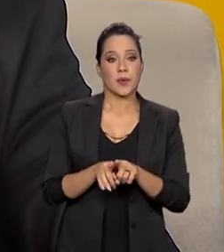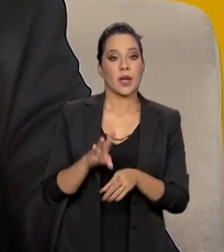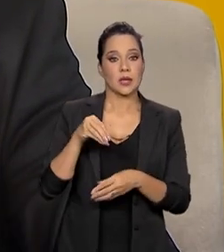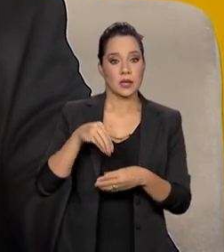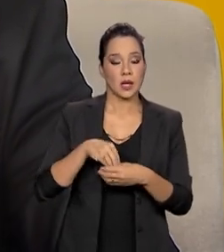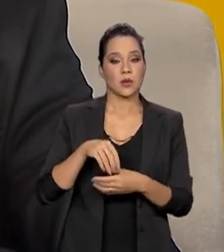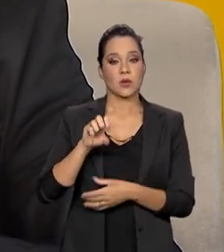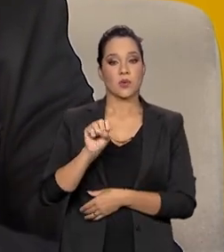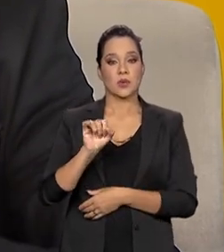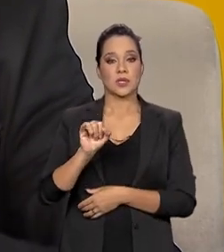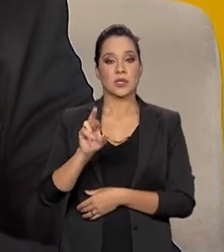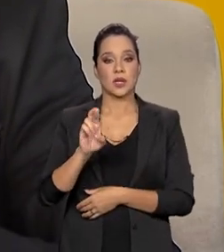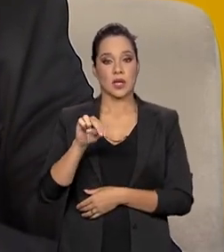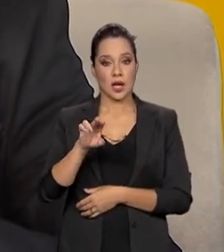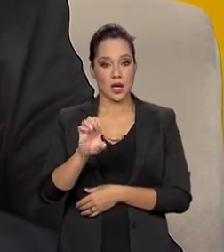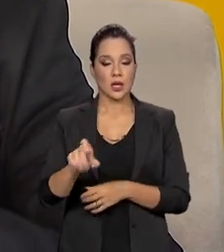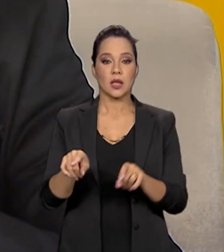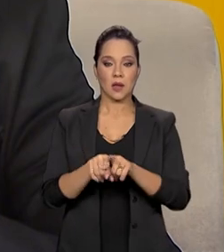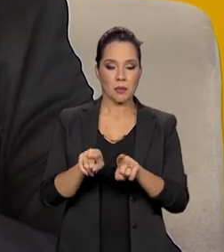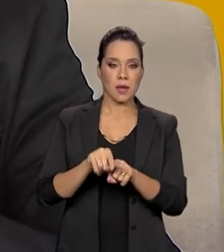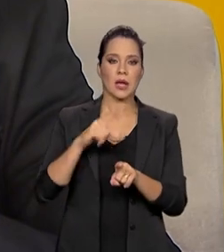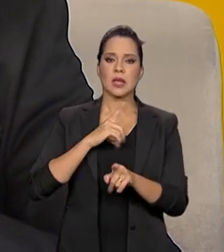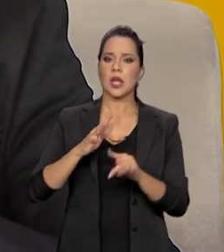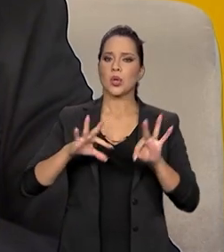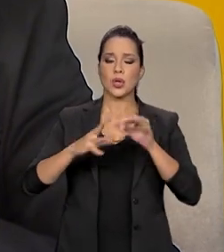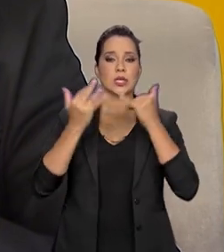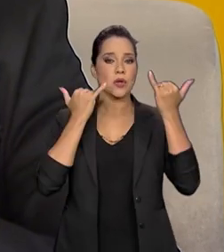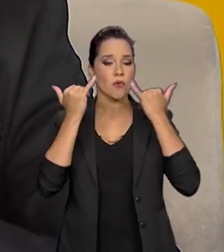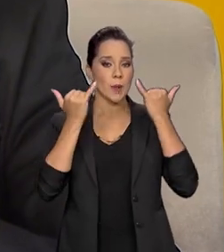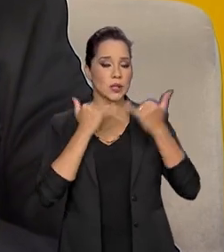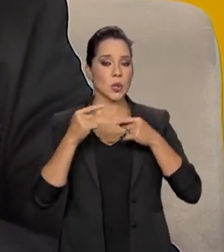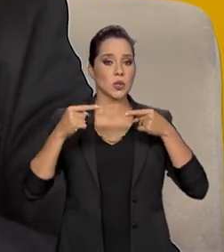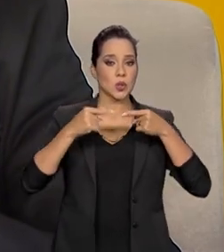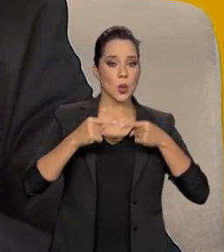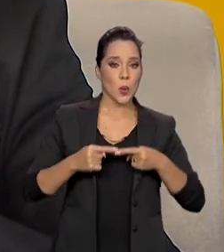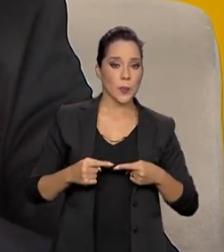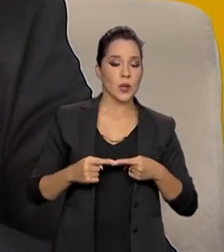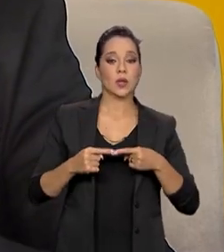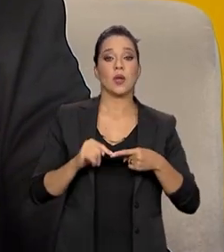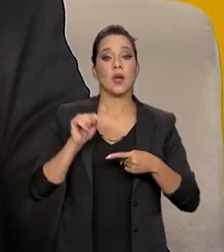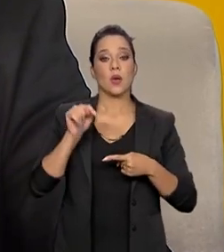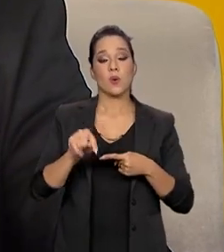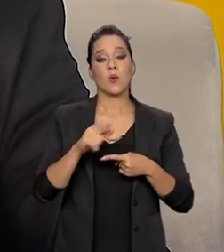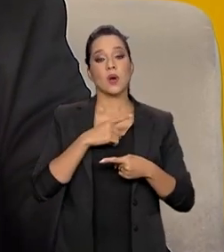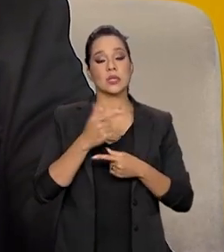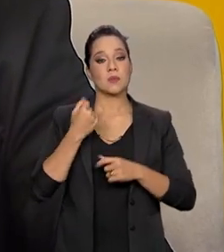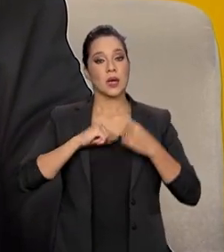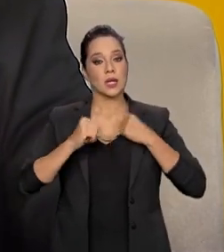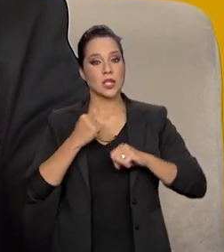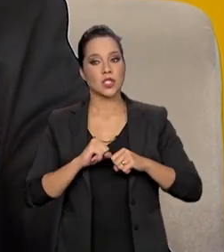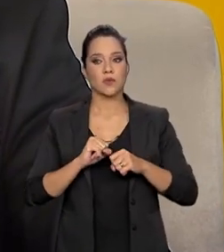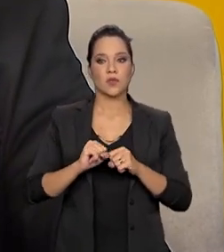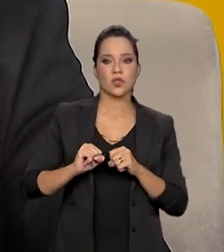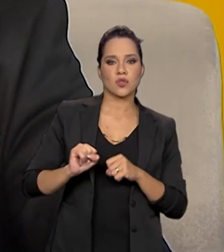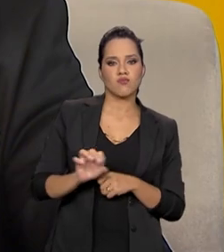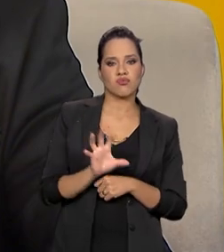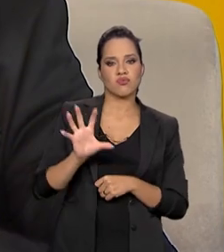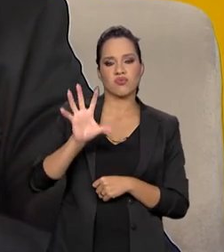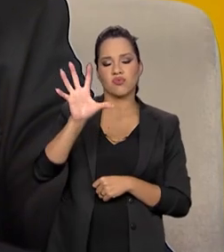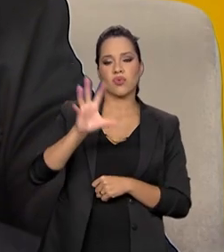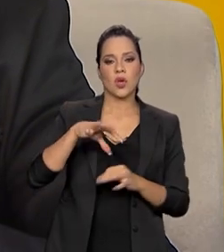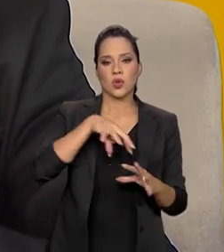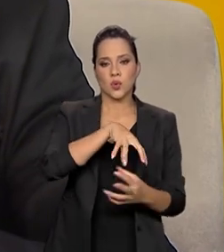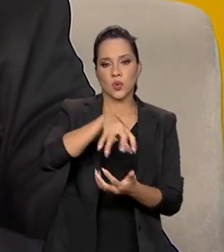Ucirene também, estão todas as informações em relação às estimativas anuais de emissões do gás de efeito